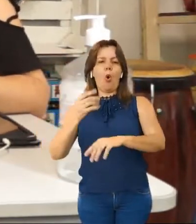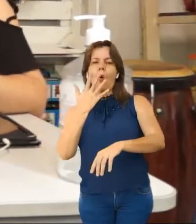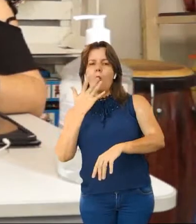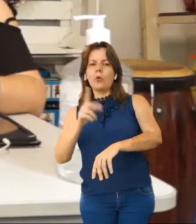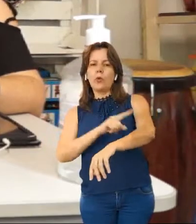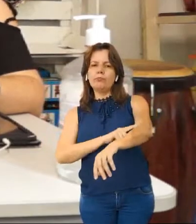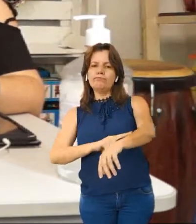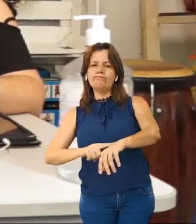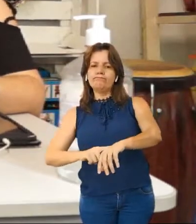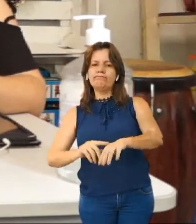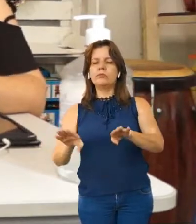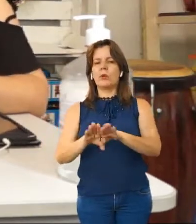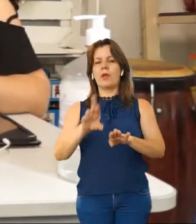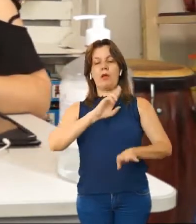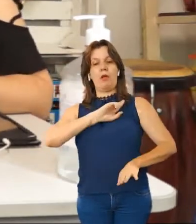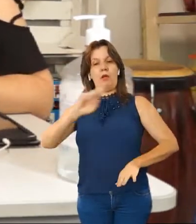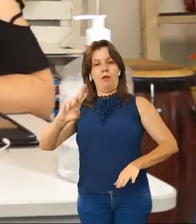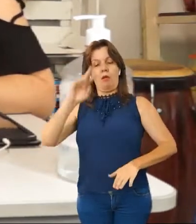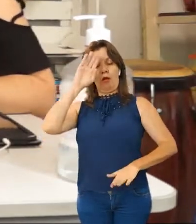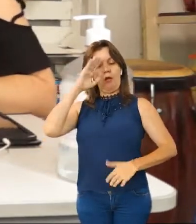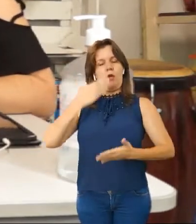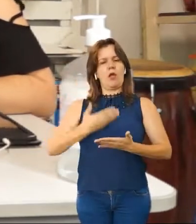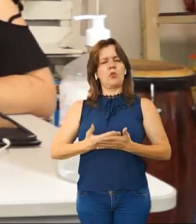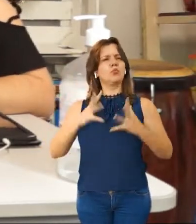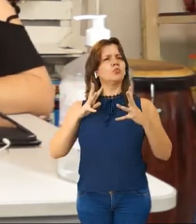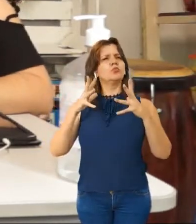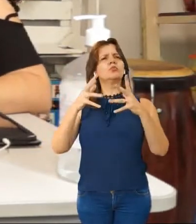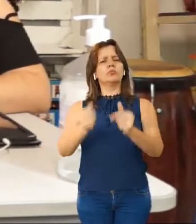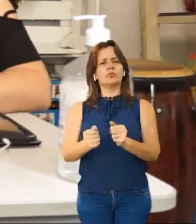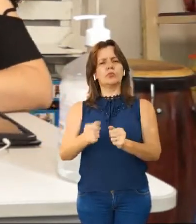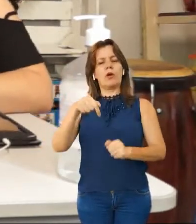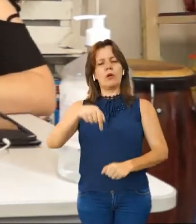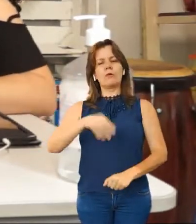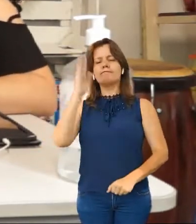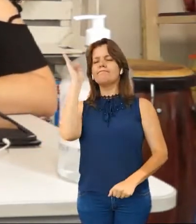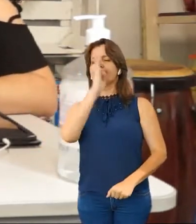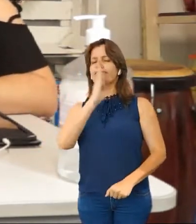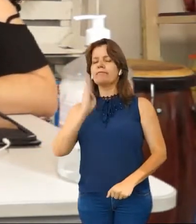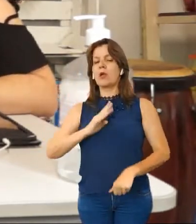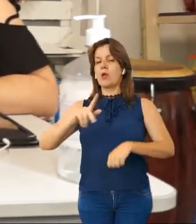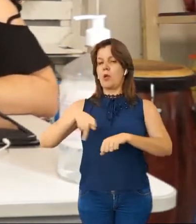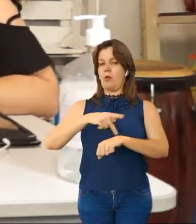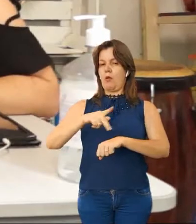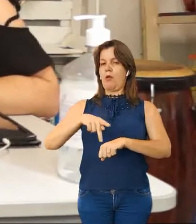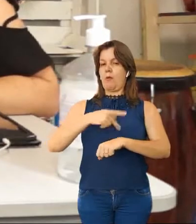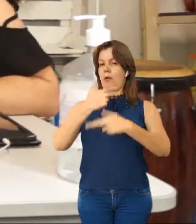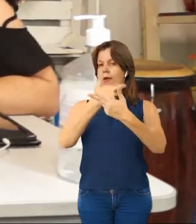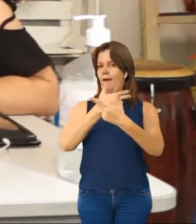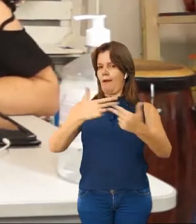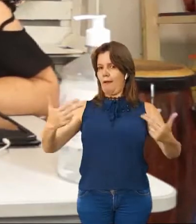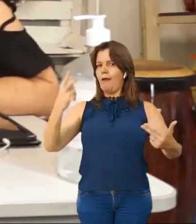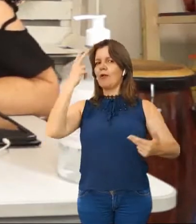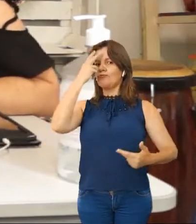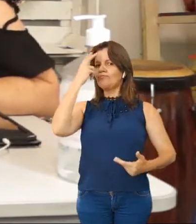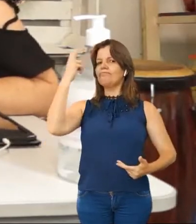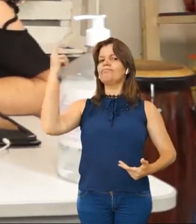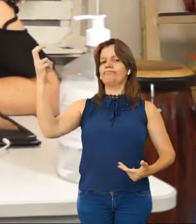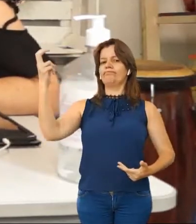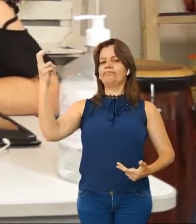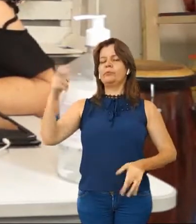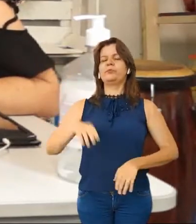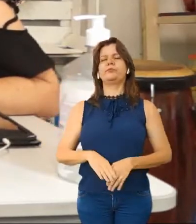pele, religiões, crenças e tudo mais é o que faz do Brasil um país tão rico culturalmente.